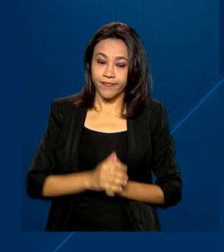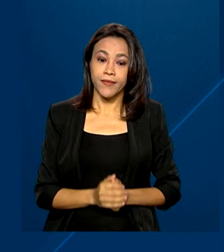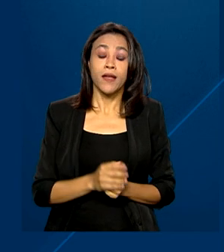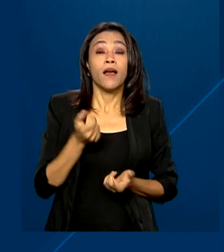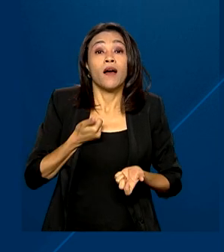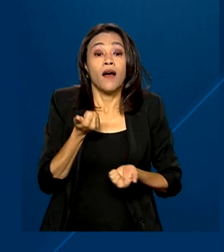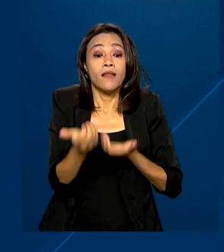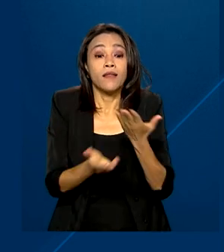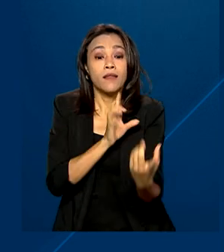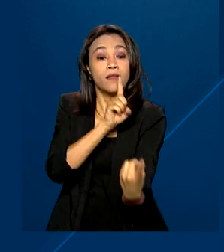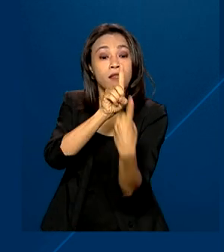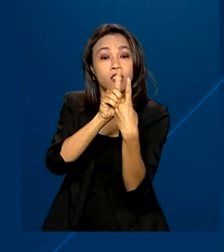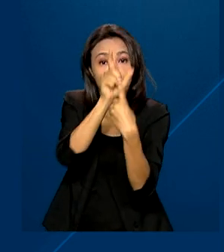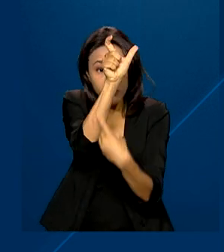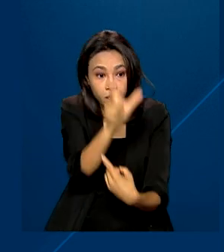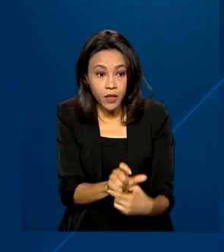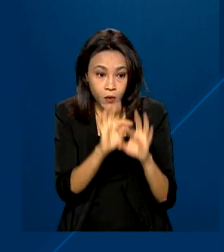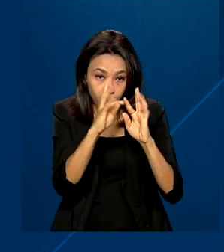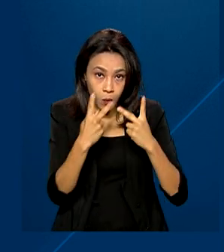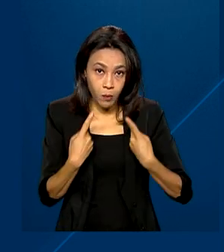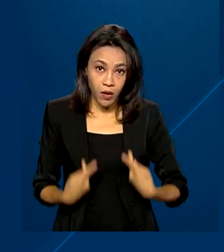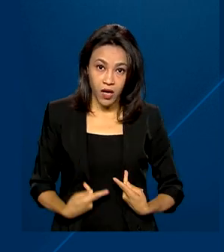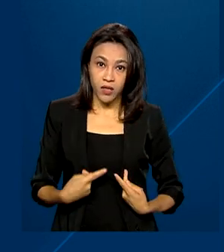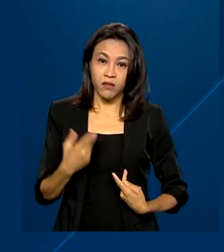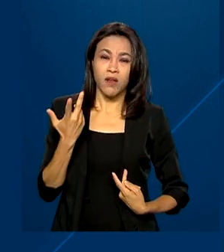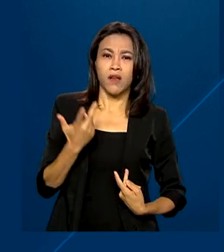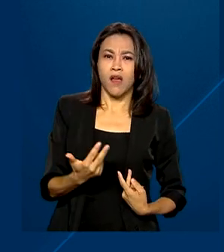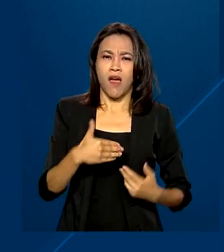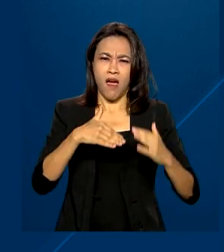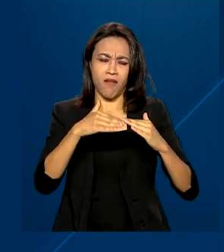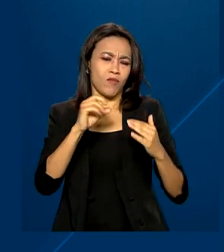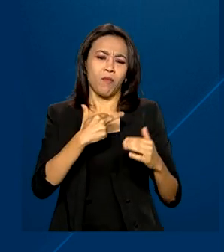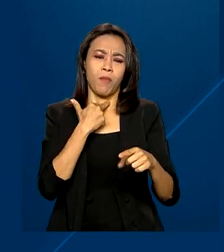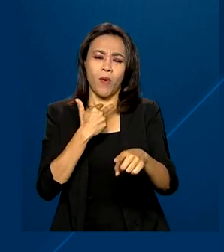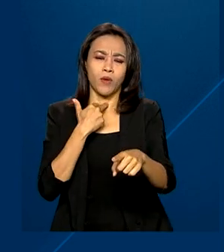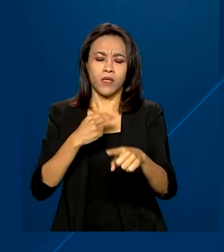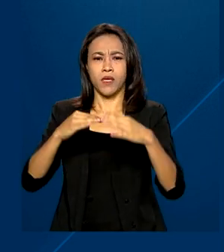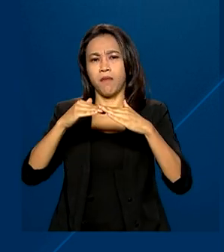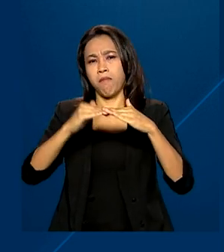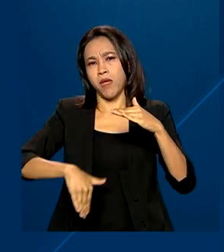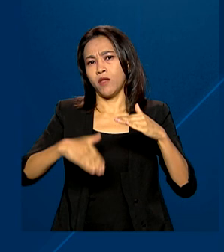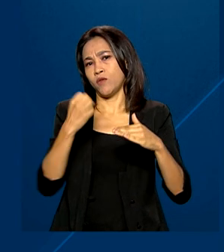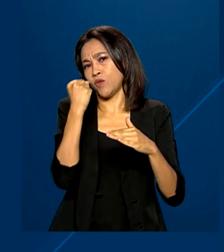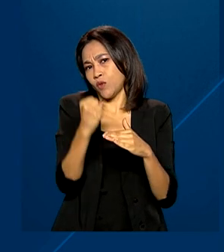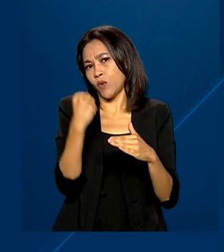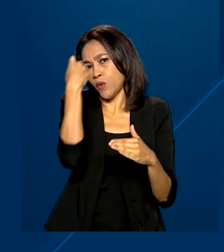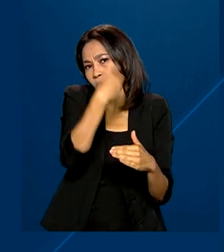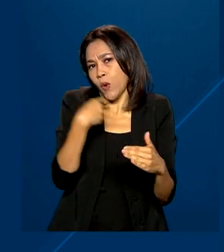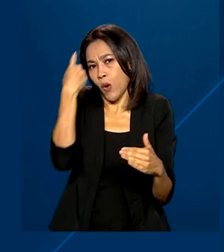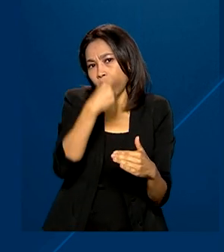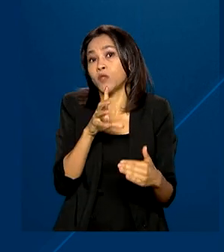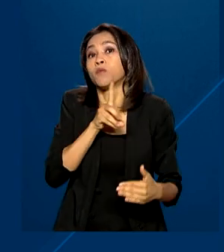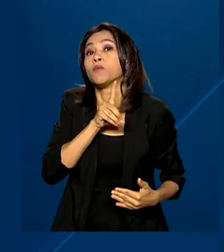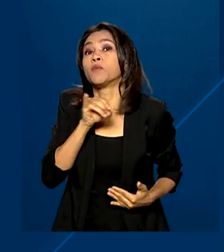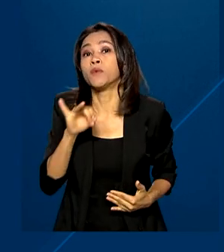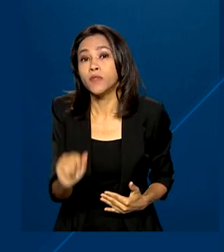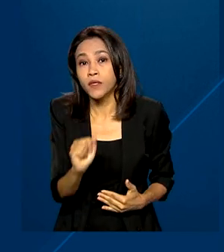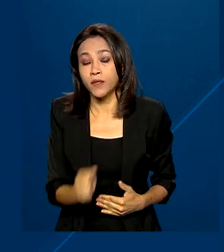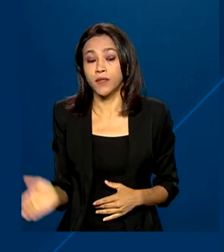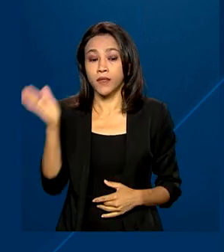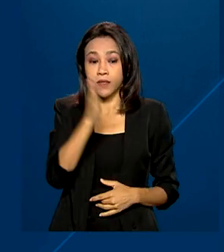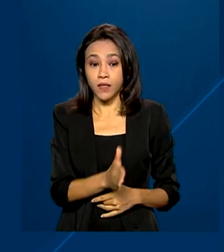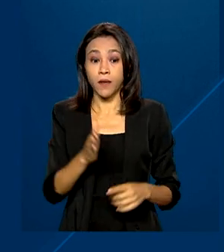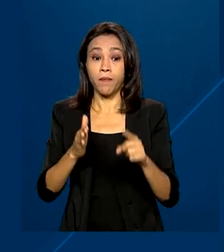E o atendimento humano não poderá ser inferior a 8 horas diárias. As demandas do